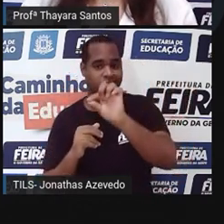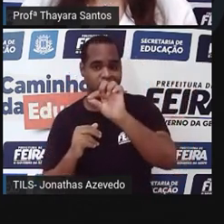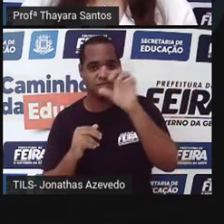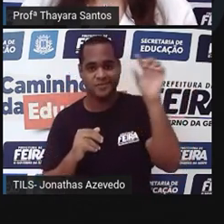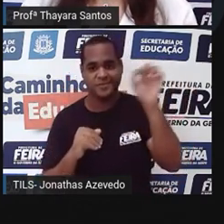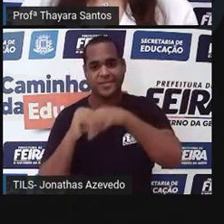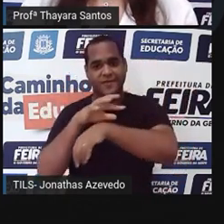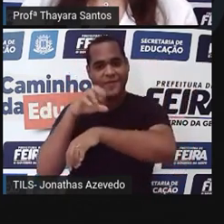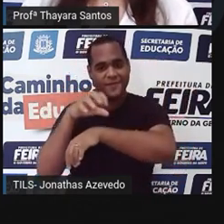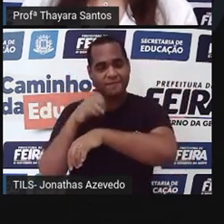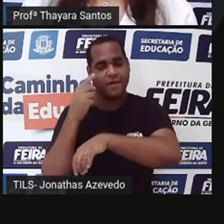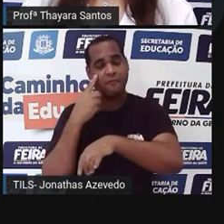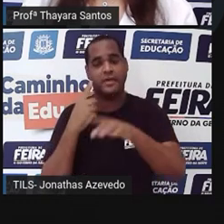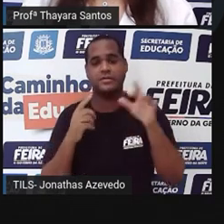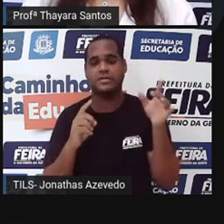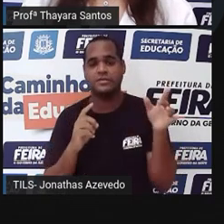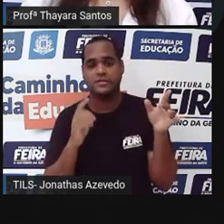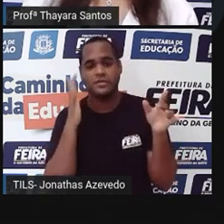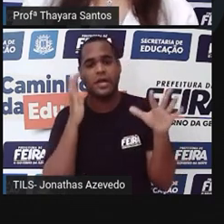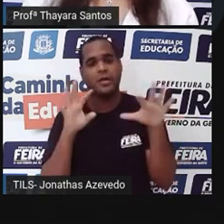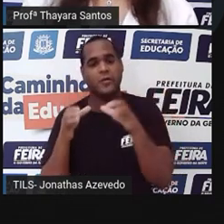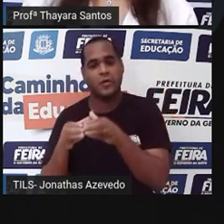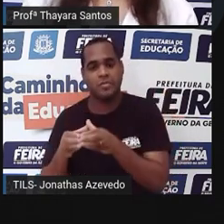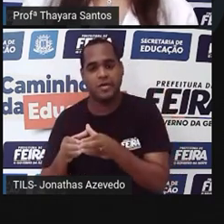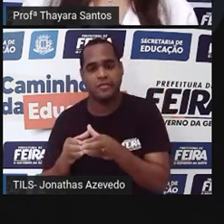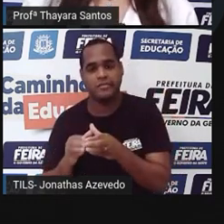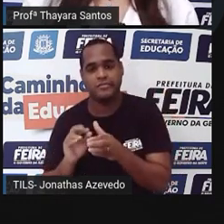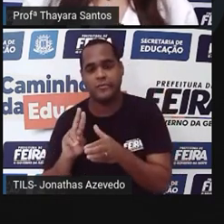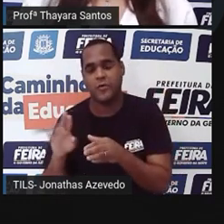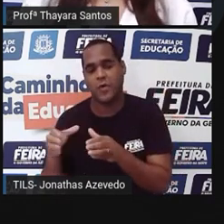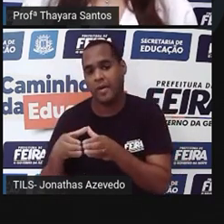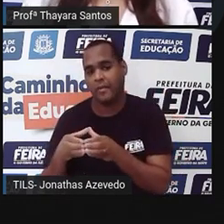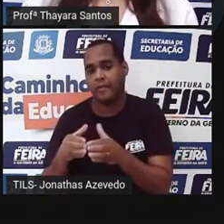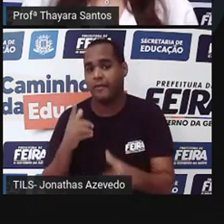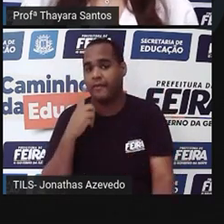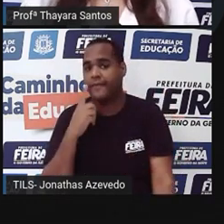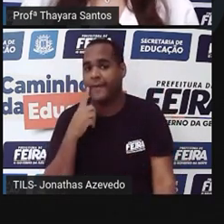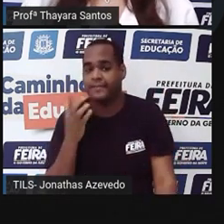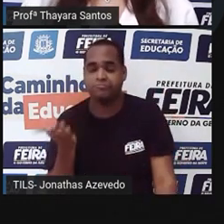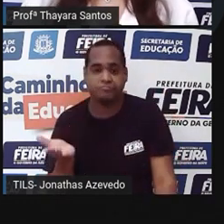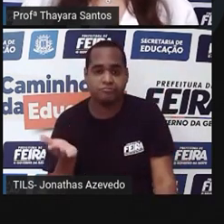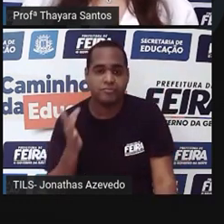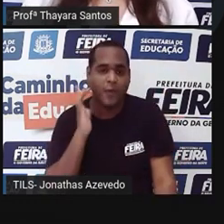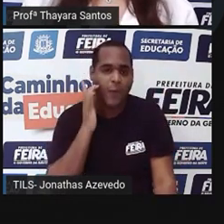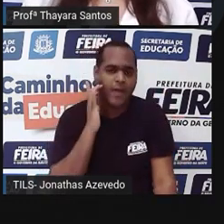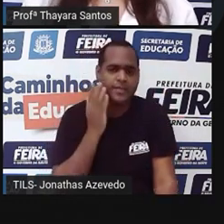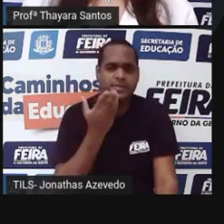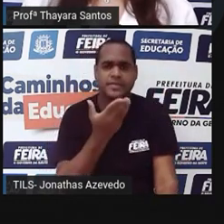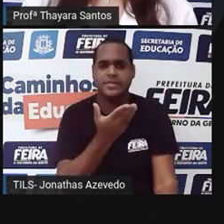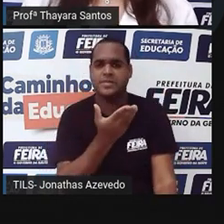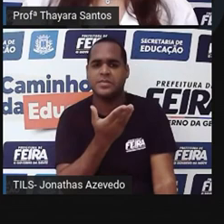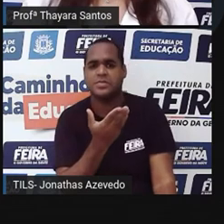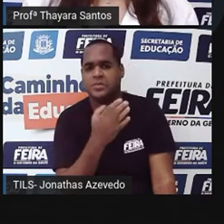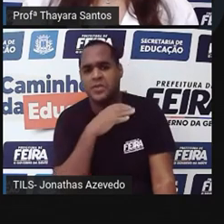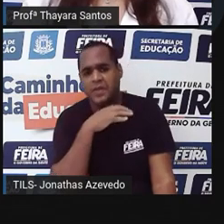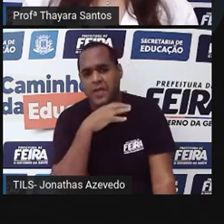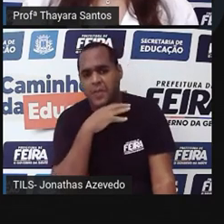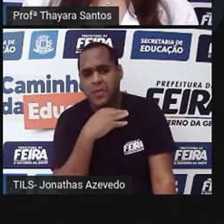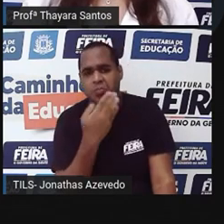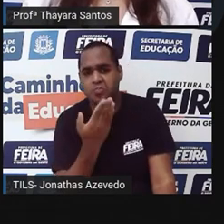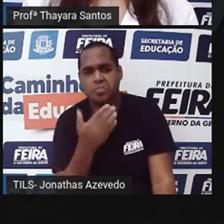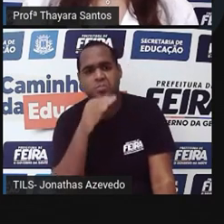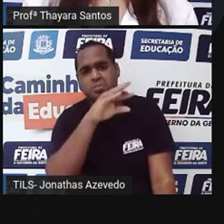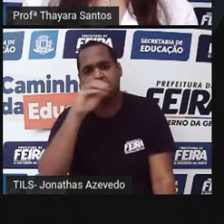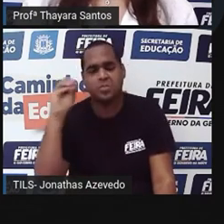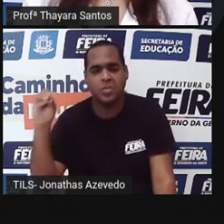sanguessuga, ele está no grupo dos cefalópodes. Vamos lá! Eu acho que esse bicho aqui, que é a poliqueta,